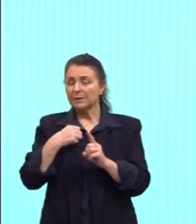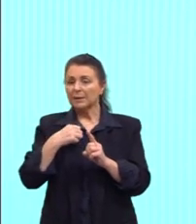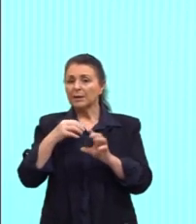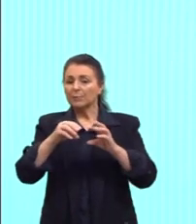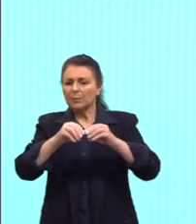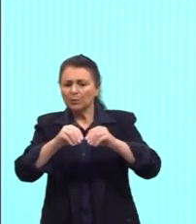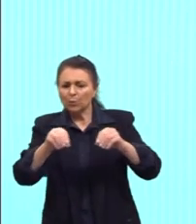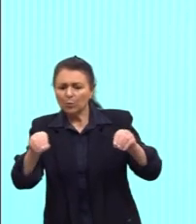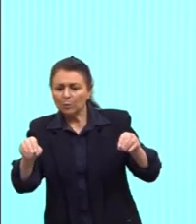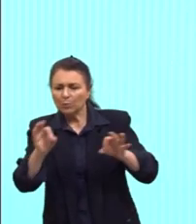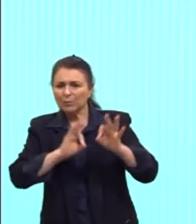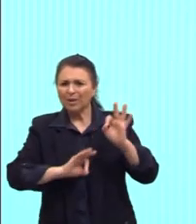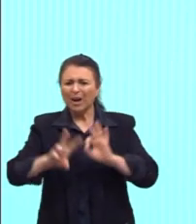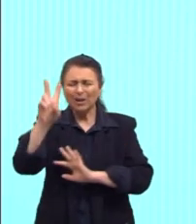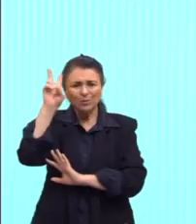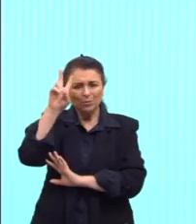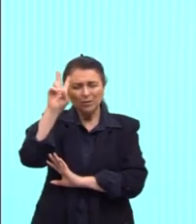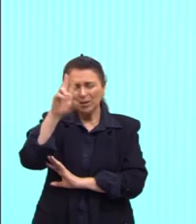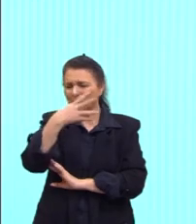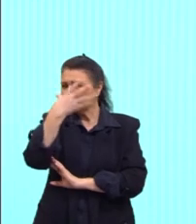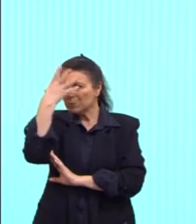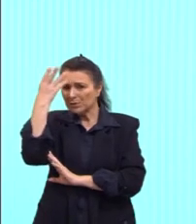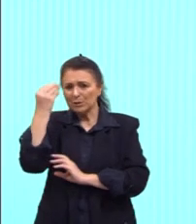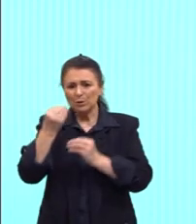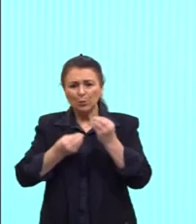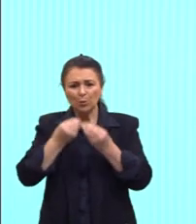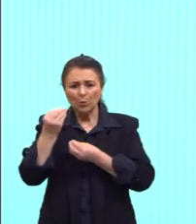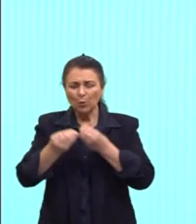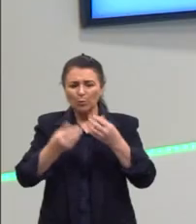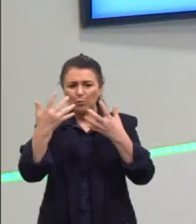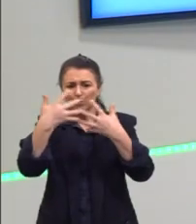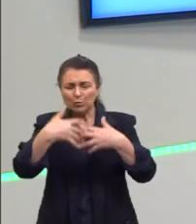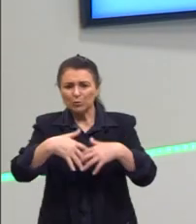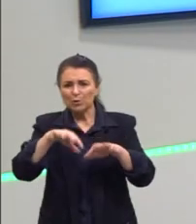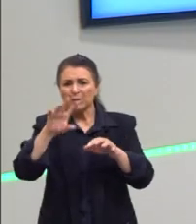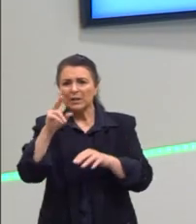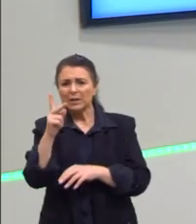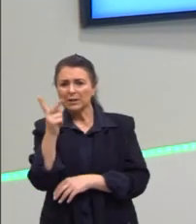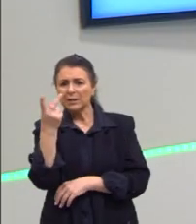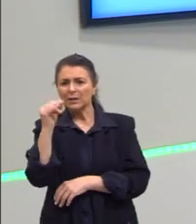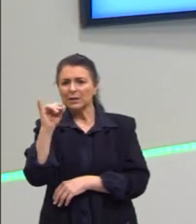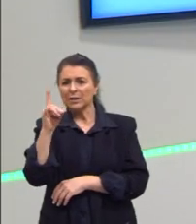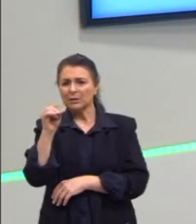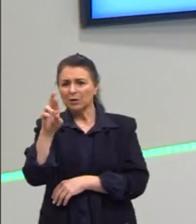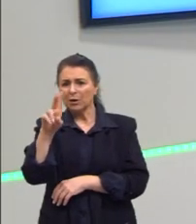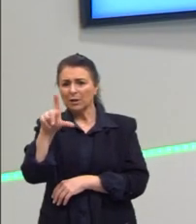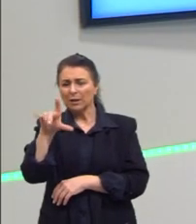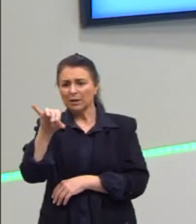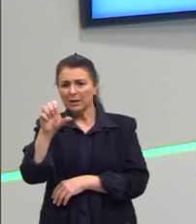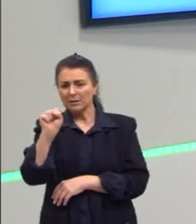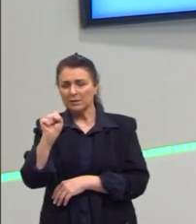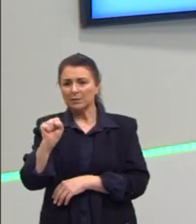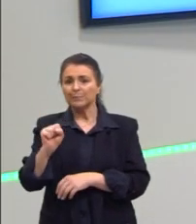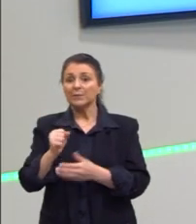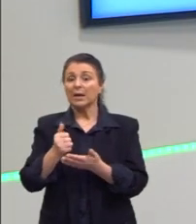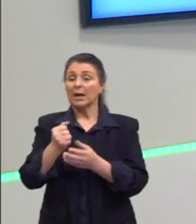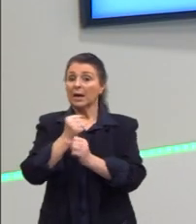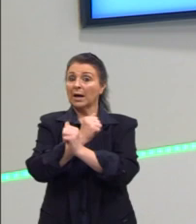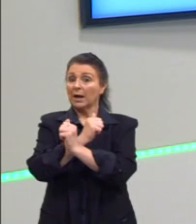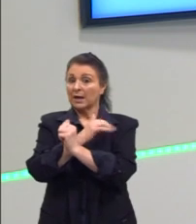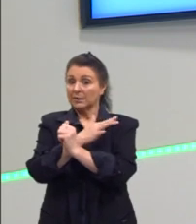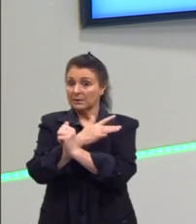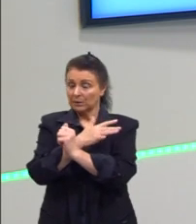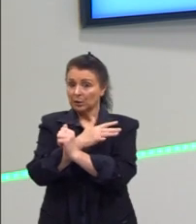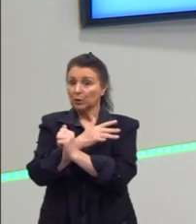professora, mas eu não lembro como que funciona a hidrólise. Eu também posso fazer a partir de que ácido forte, base forte também